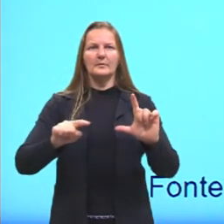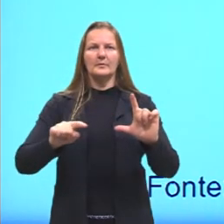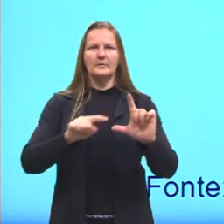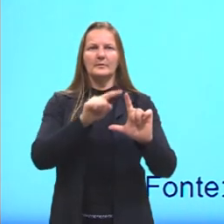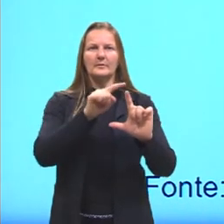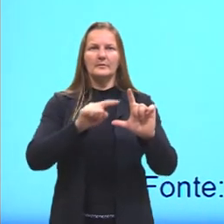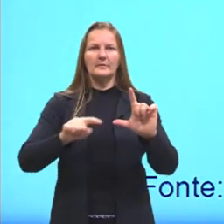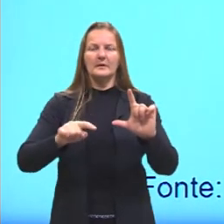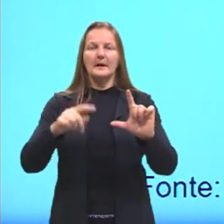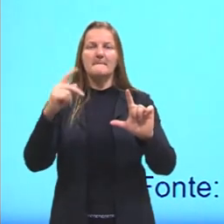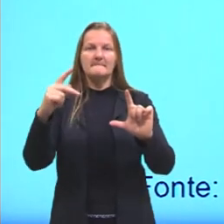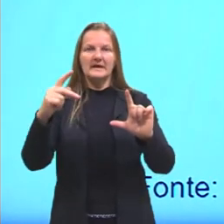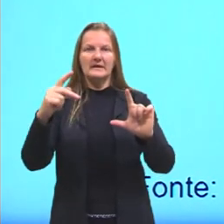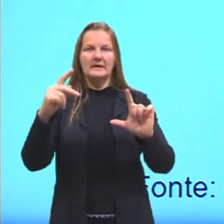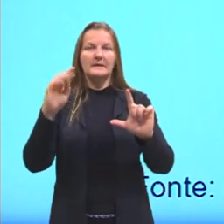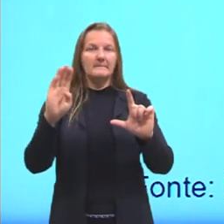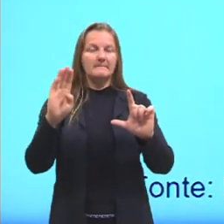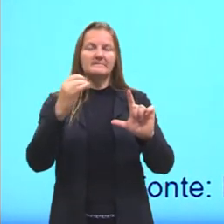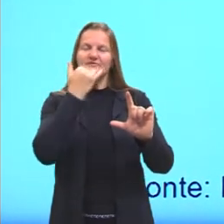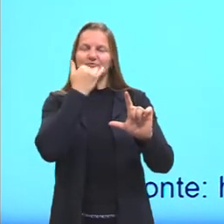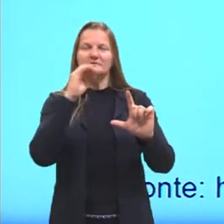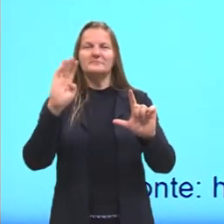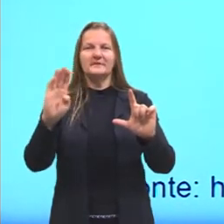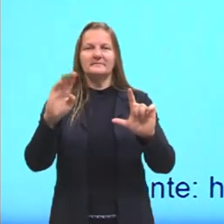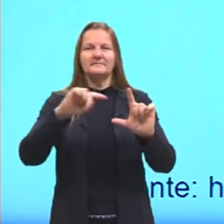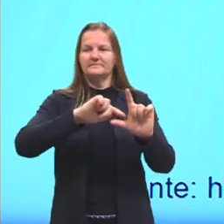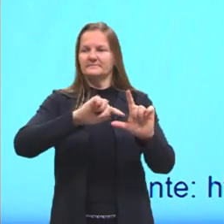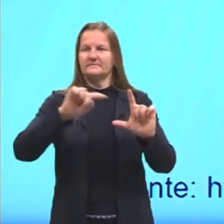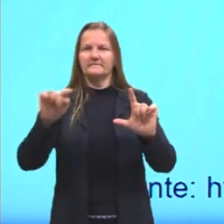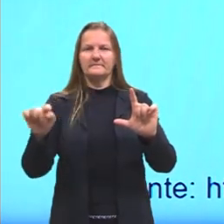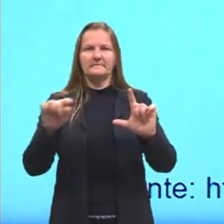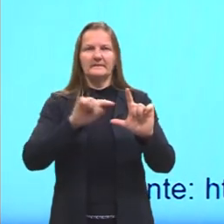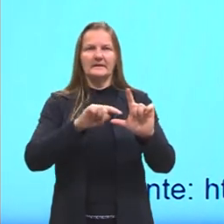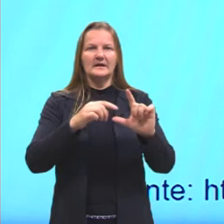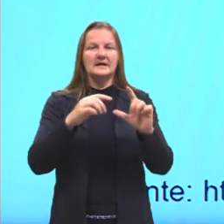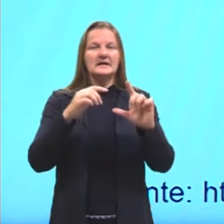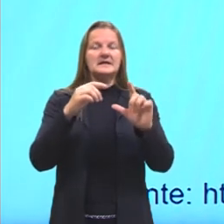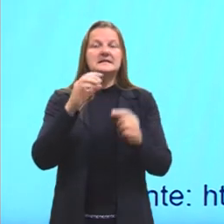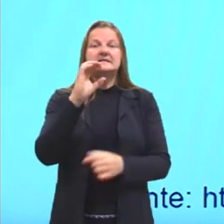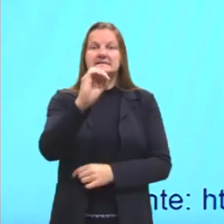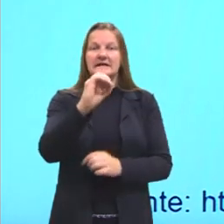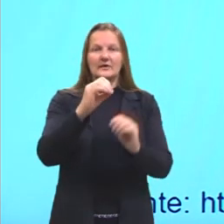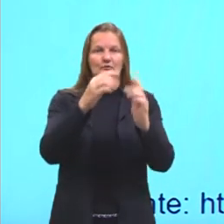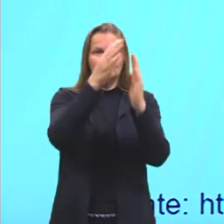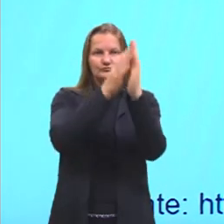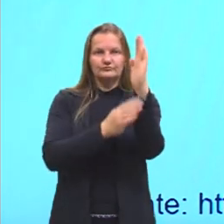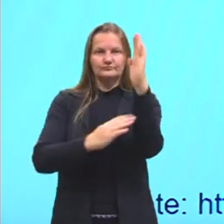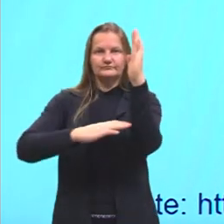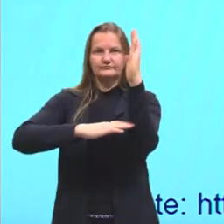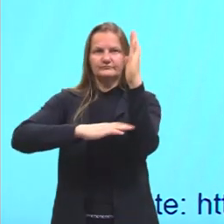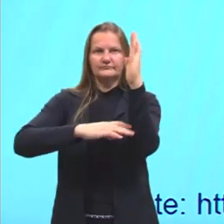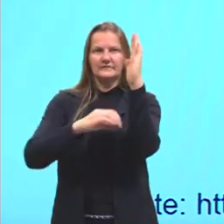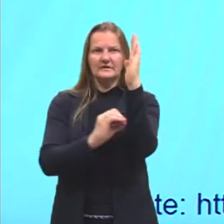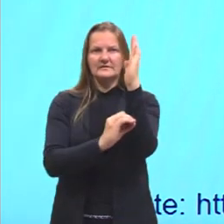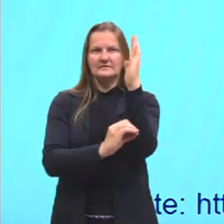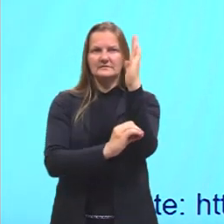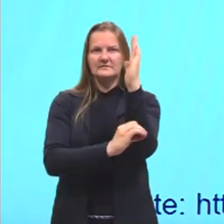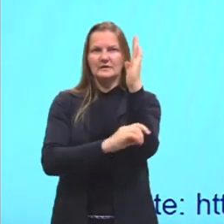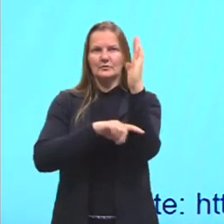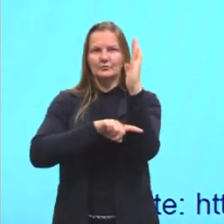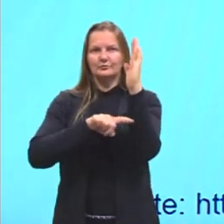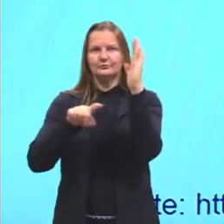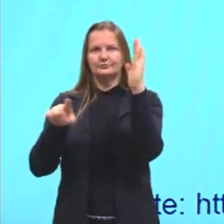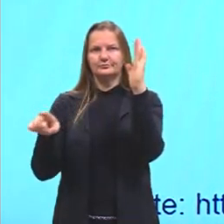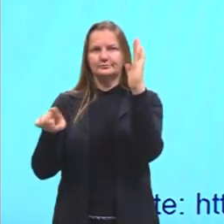aqui é a linha B, que parte do zero, né? Nada de produto, até o valor máximo de produto que eu posso